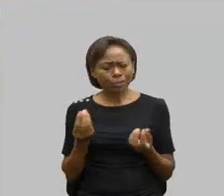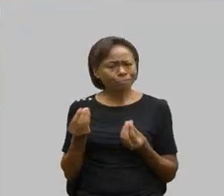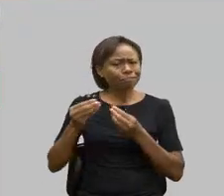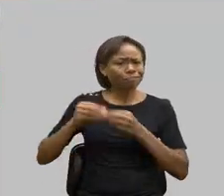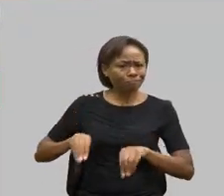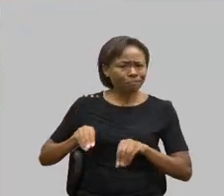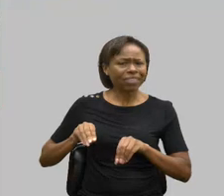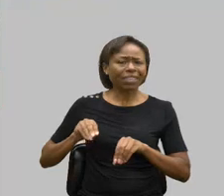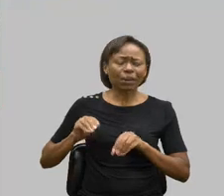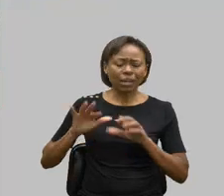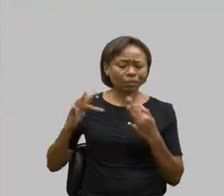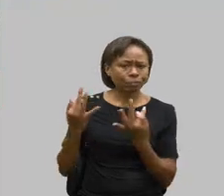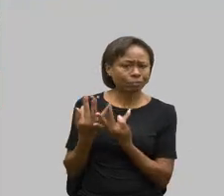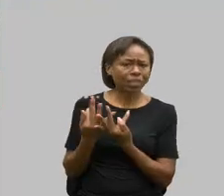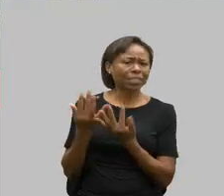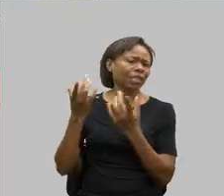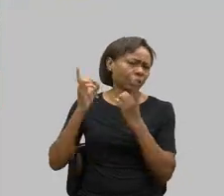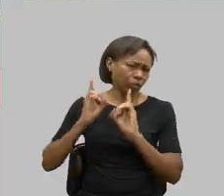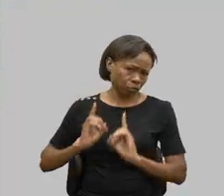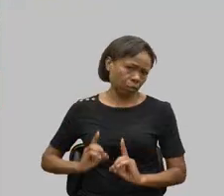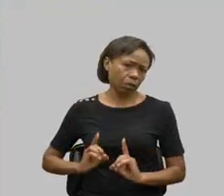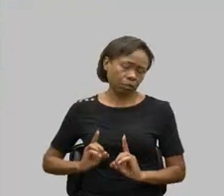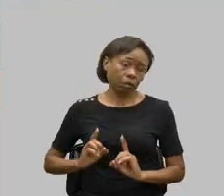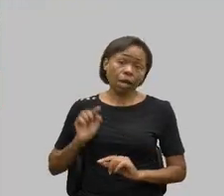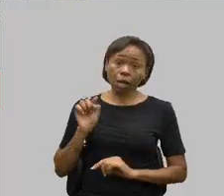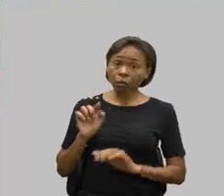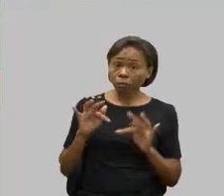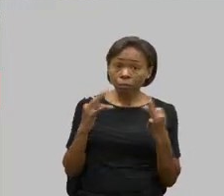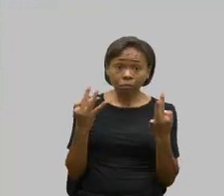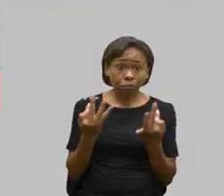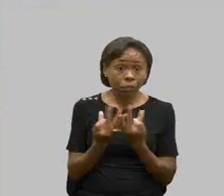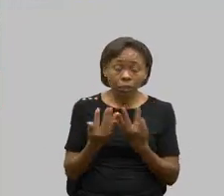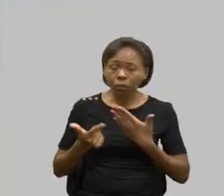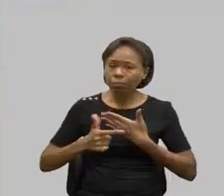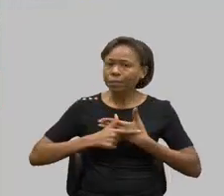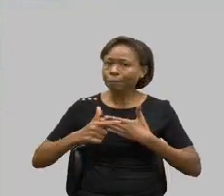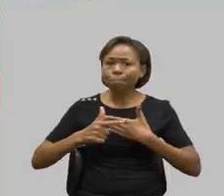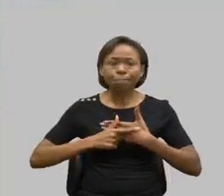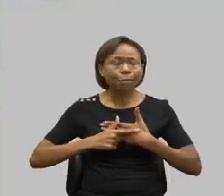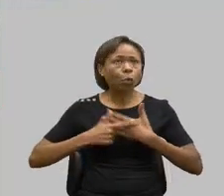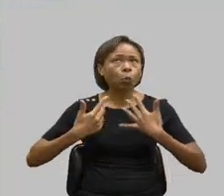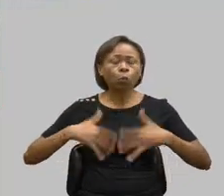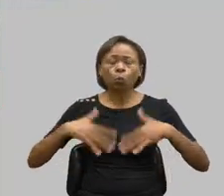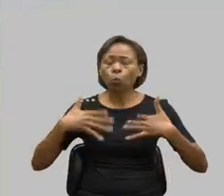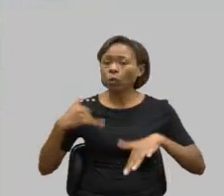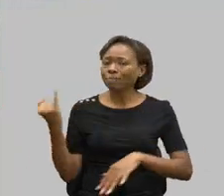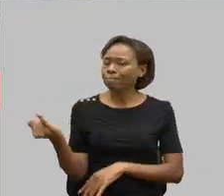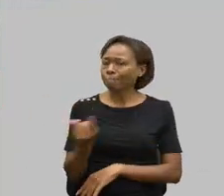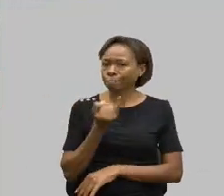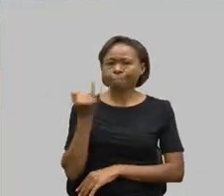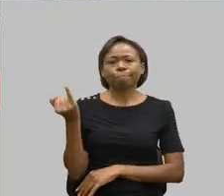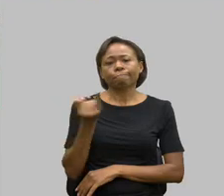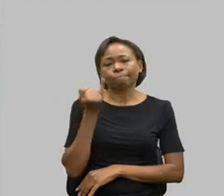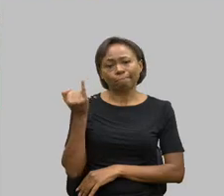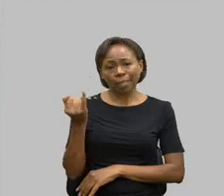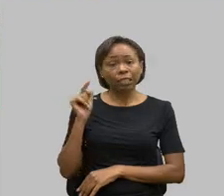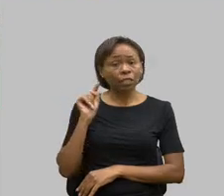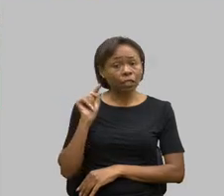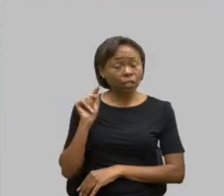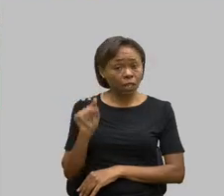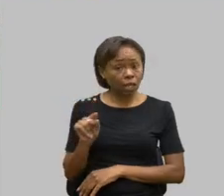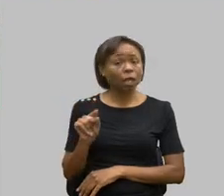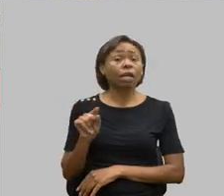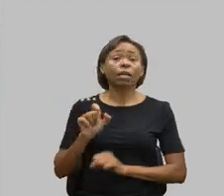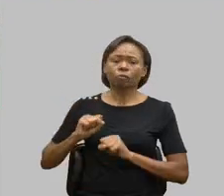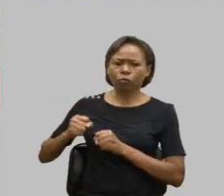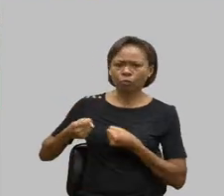famílias. As famílias desempenham um papel insubstituível, fundamental, sendo as primeiras a